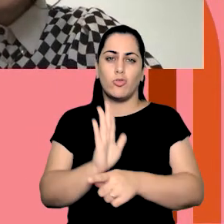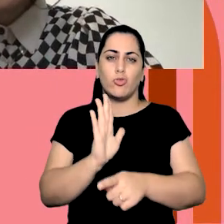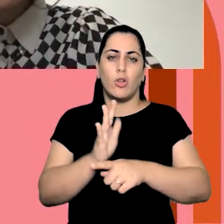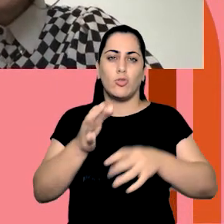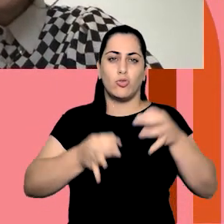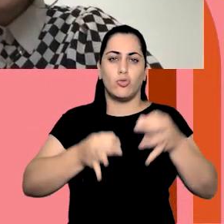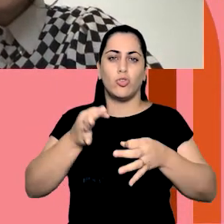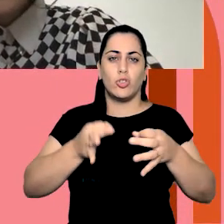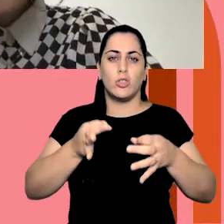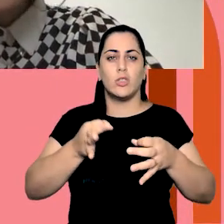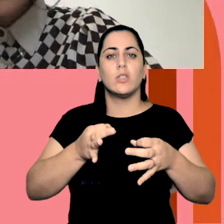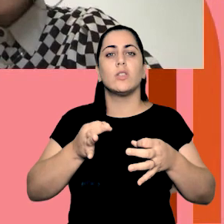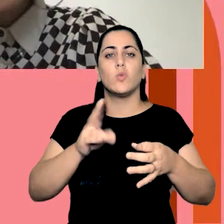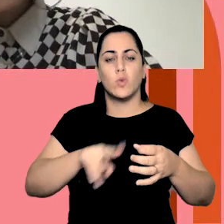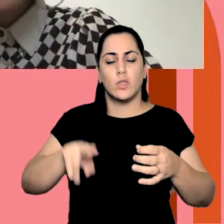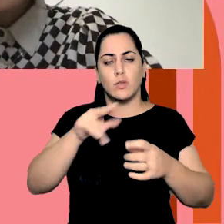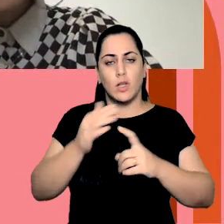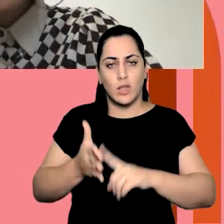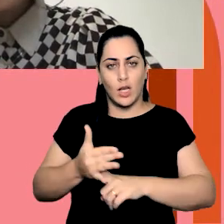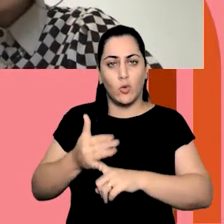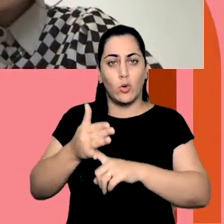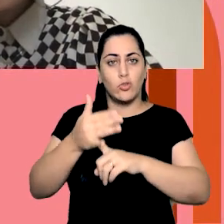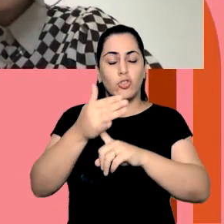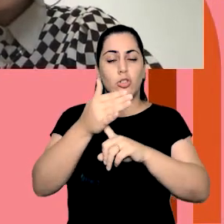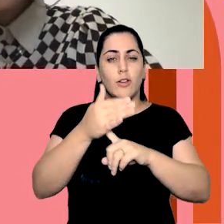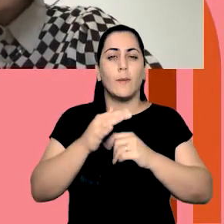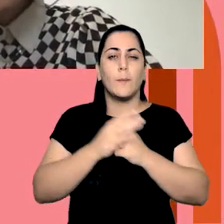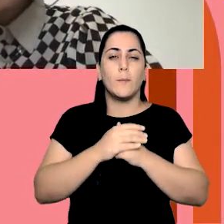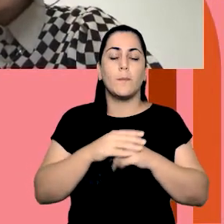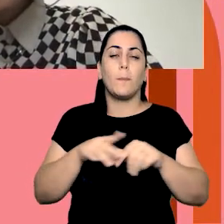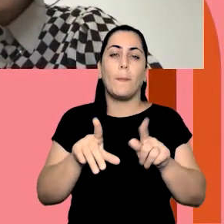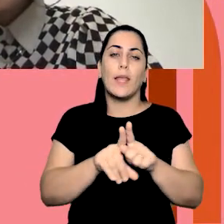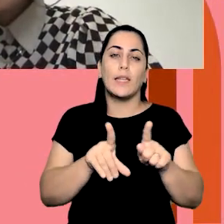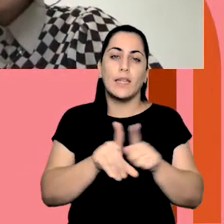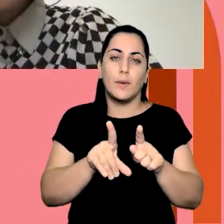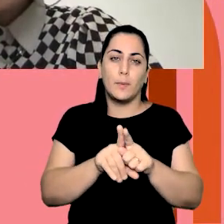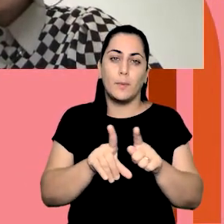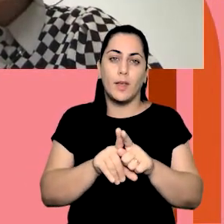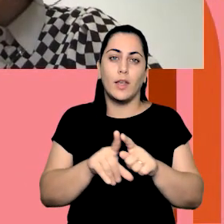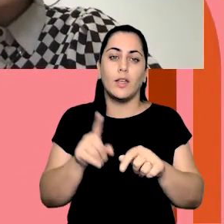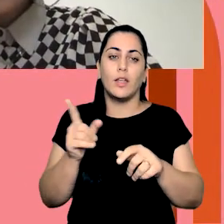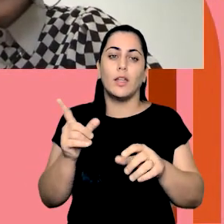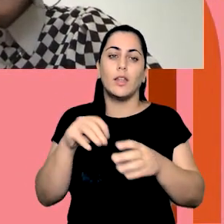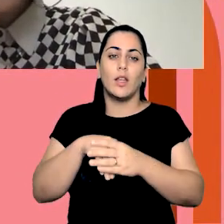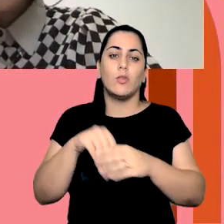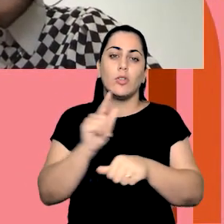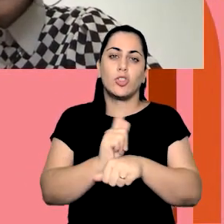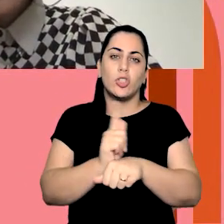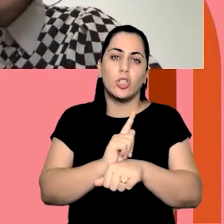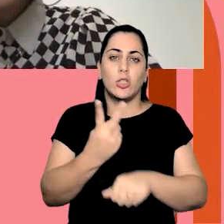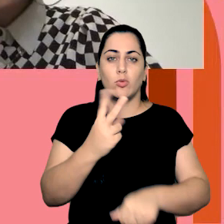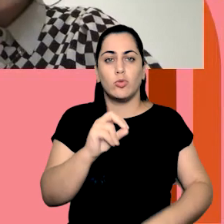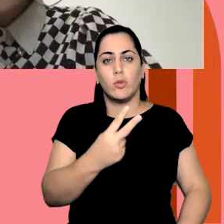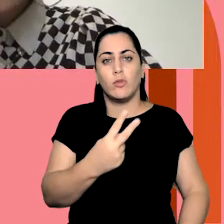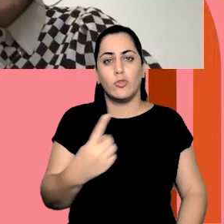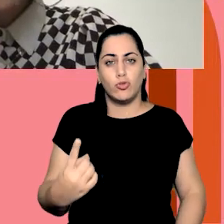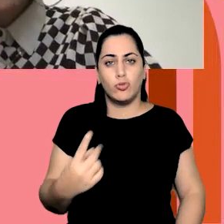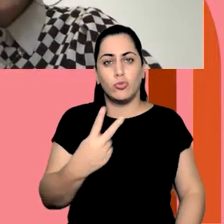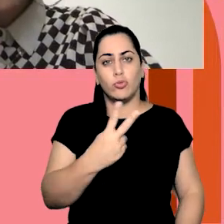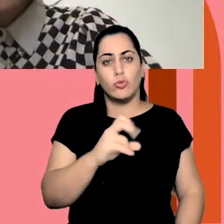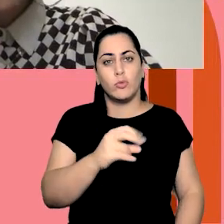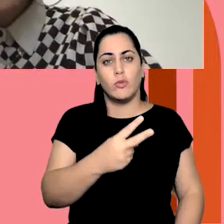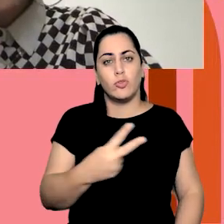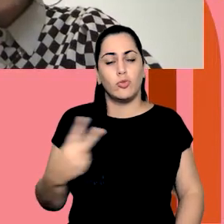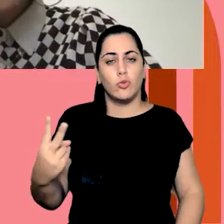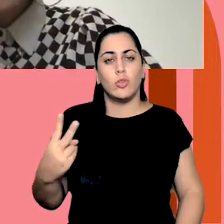por meio da tecnologia, e também ela faz parte da gestão 2021-2022 da Associação